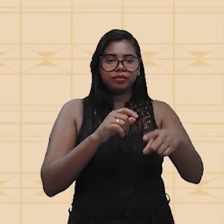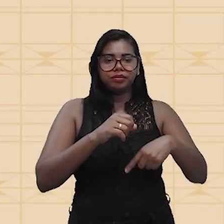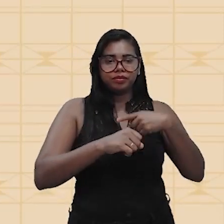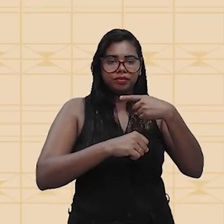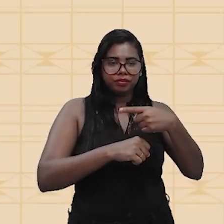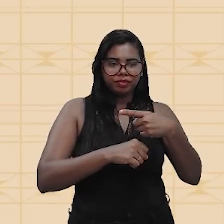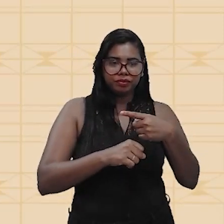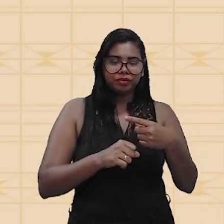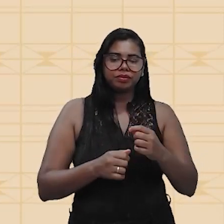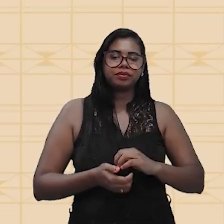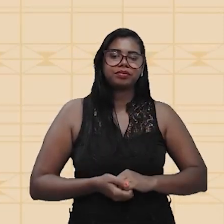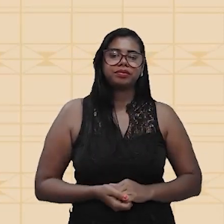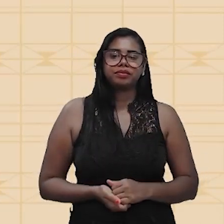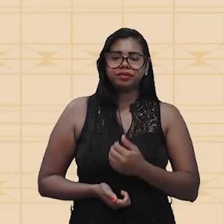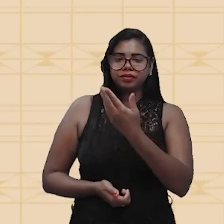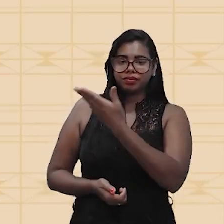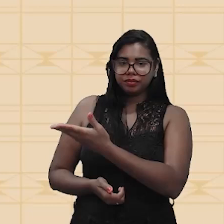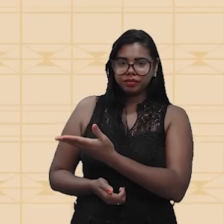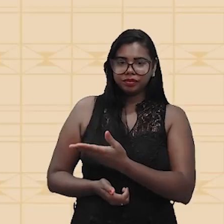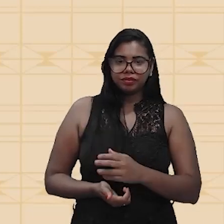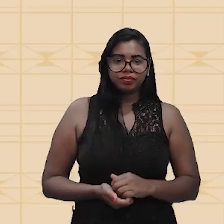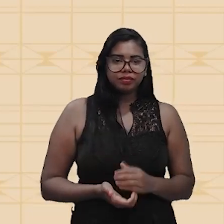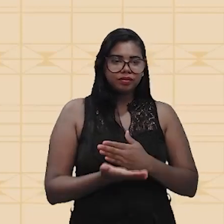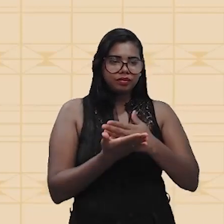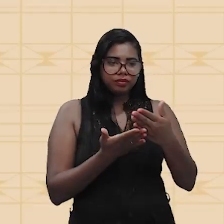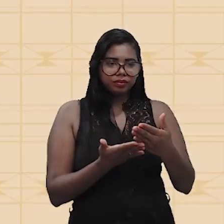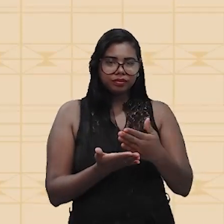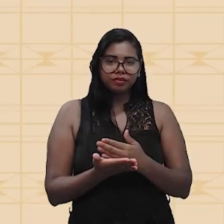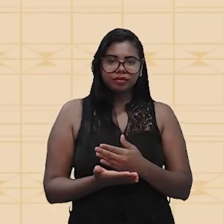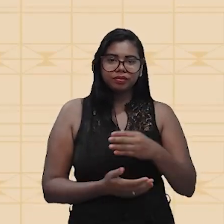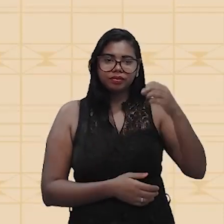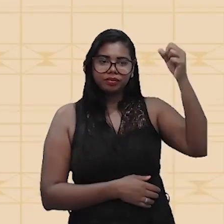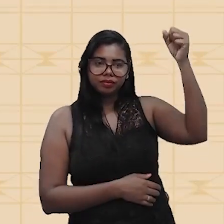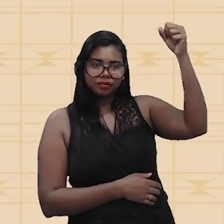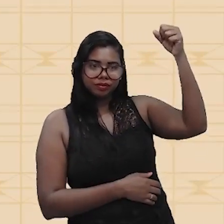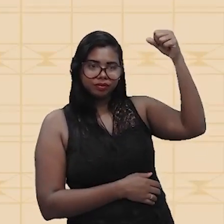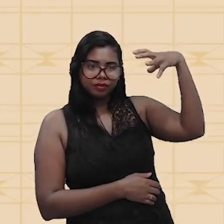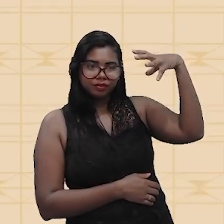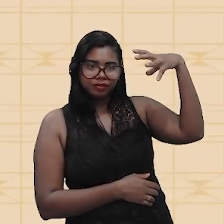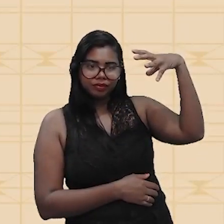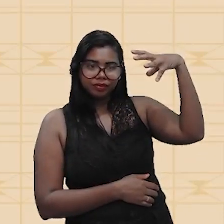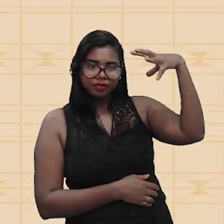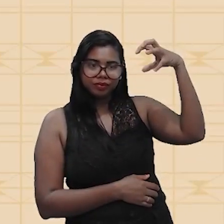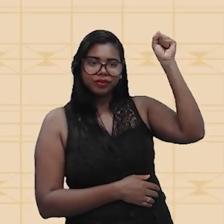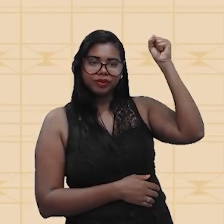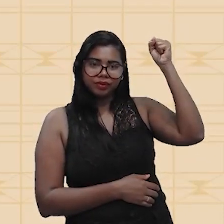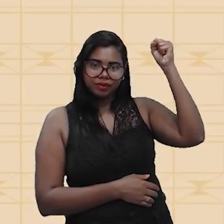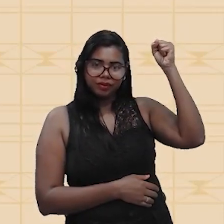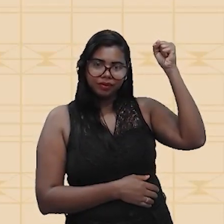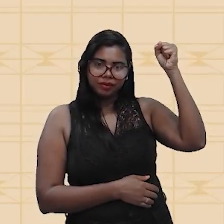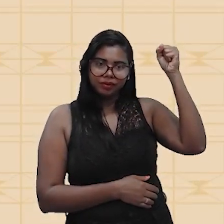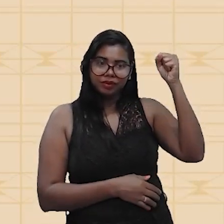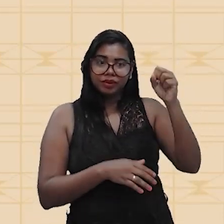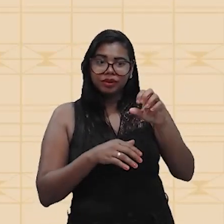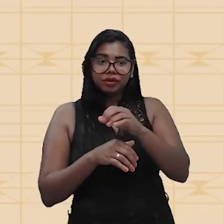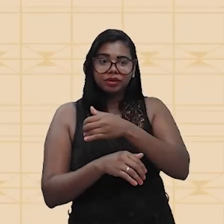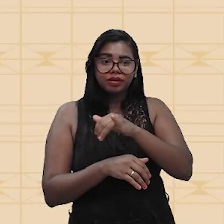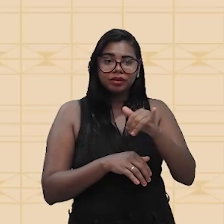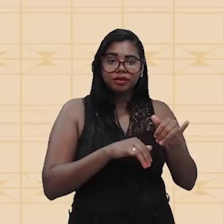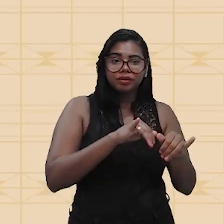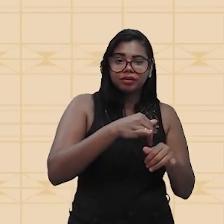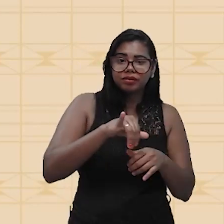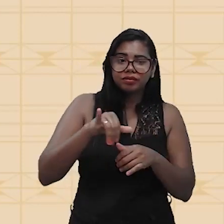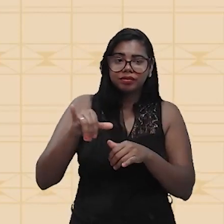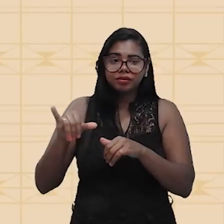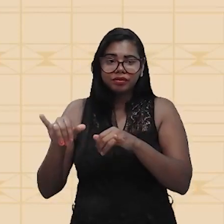Veja que nesse momento, você tem aí a lâmpada desligada, os elétrons estão lá, sem saber para onde ir, estão perdidão,